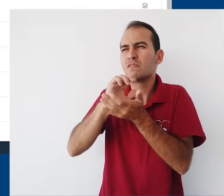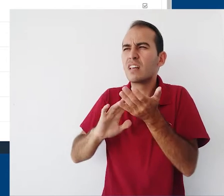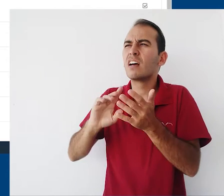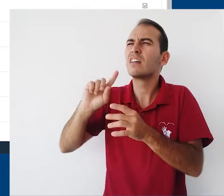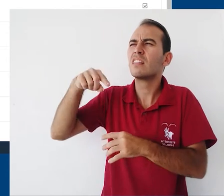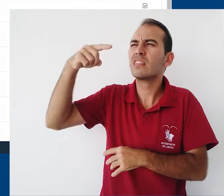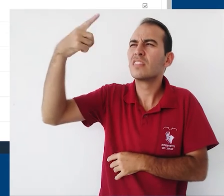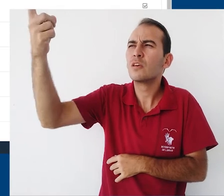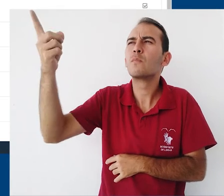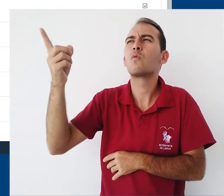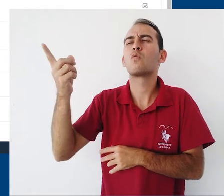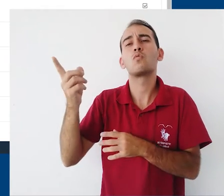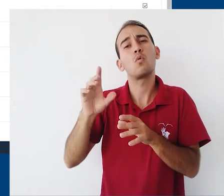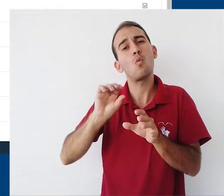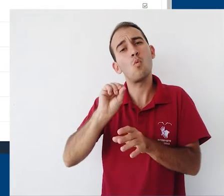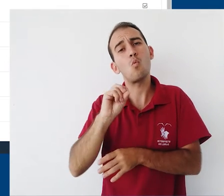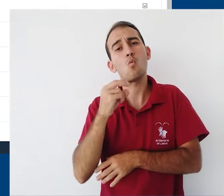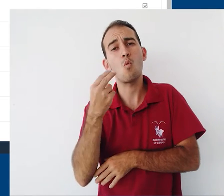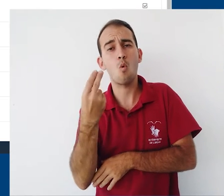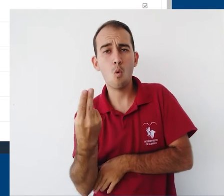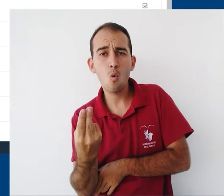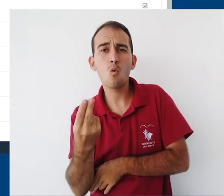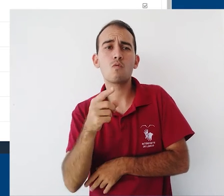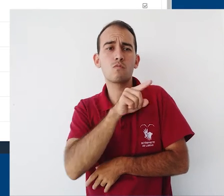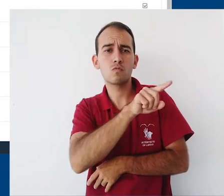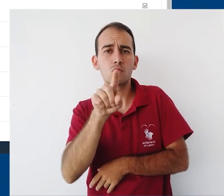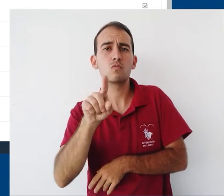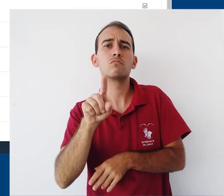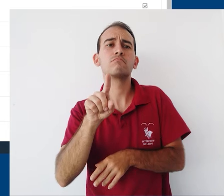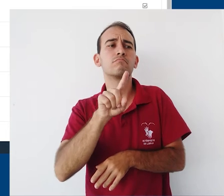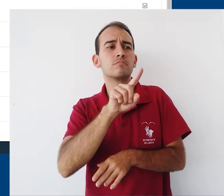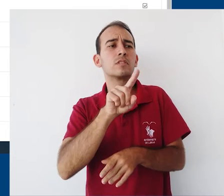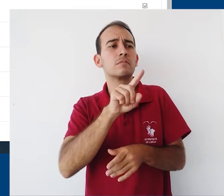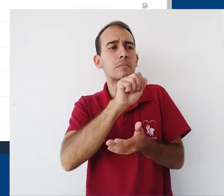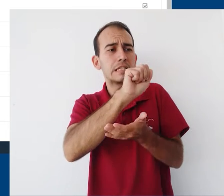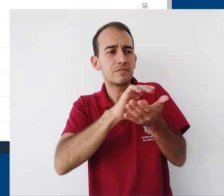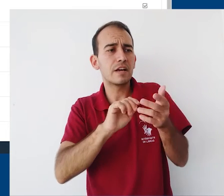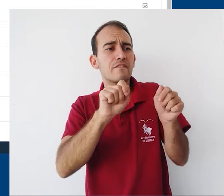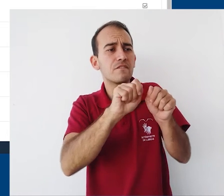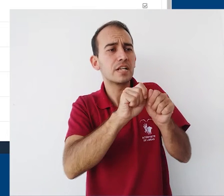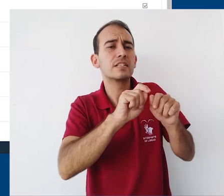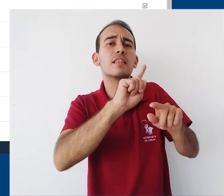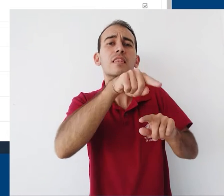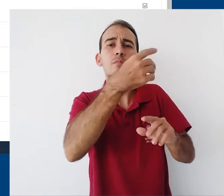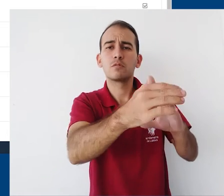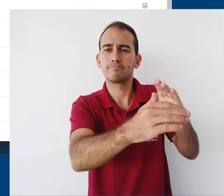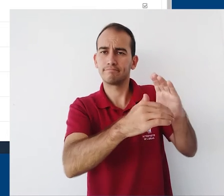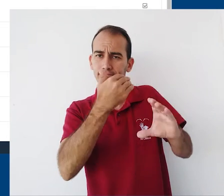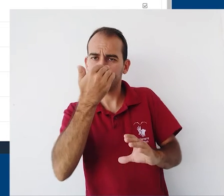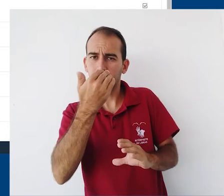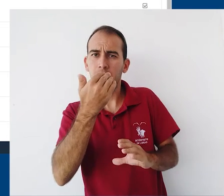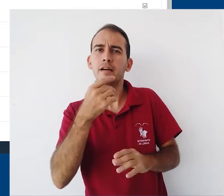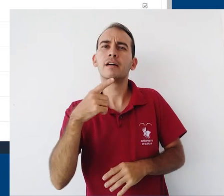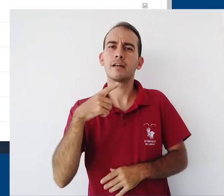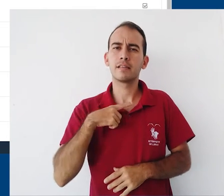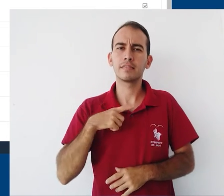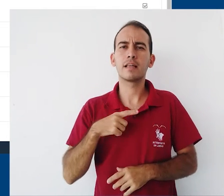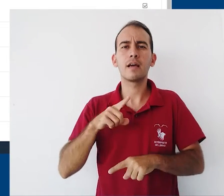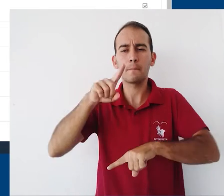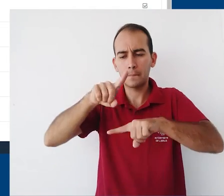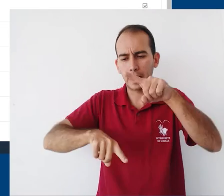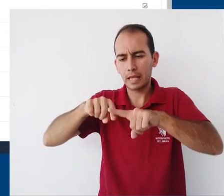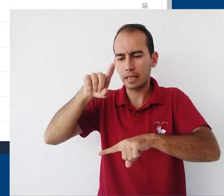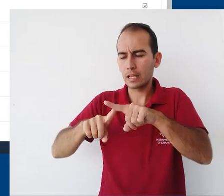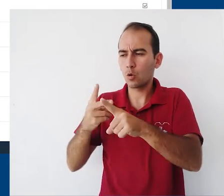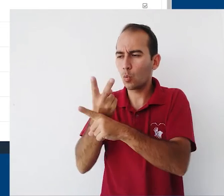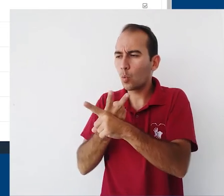passar exercício ou promover uma atividade que os alunos devem efetuar e devolver ao professor, o recurso mais recomendável é